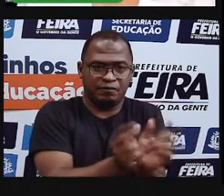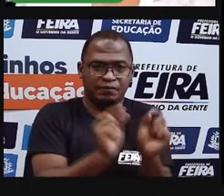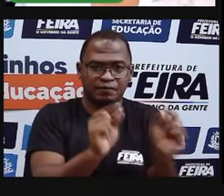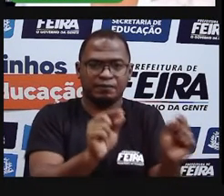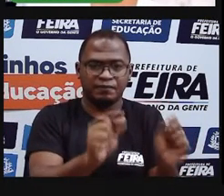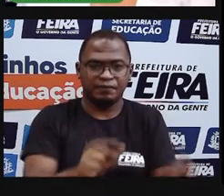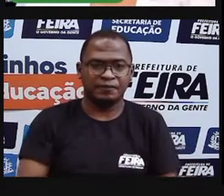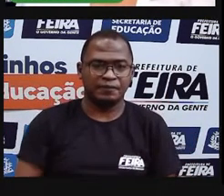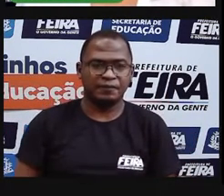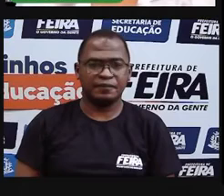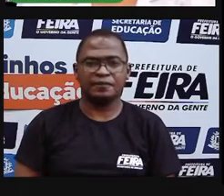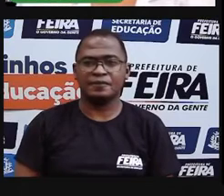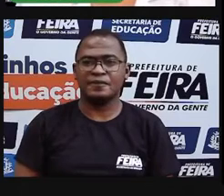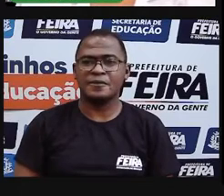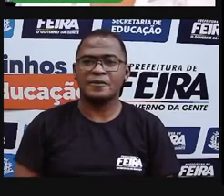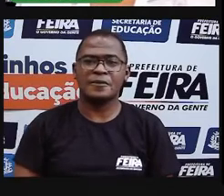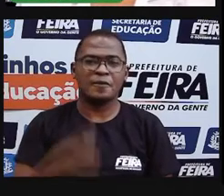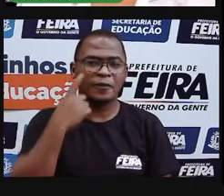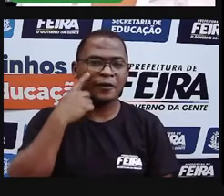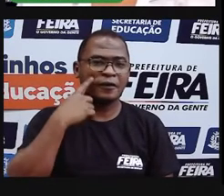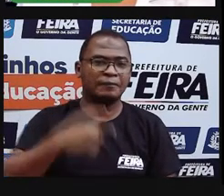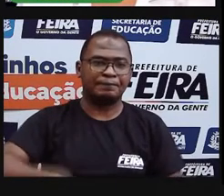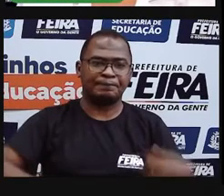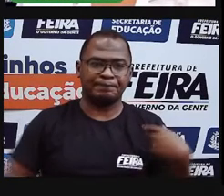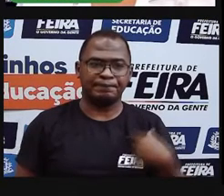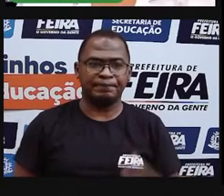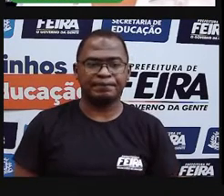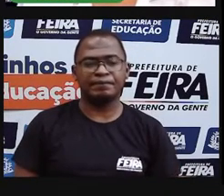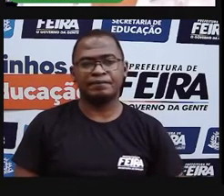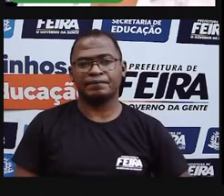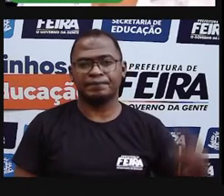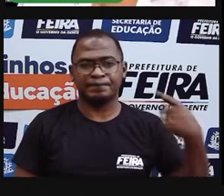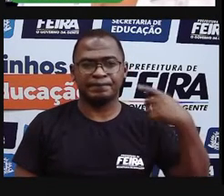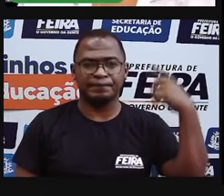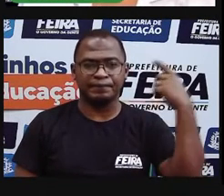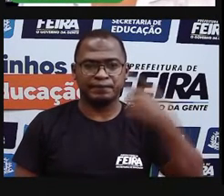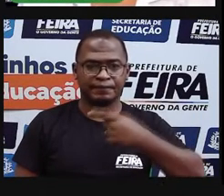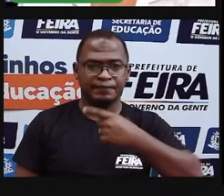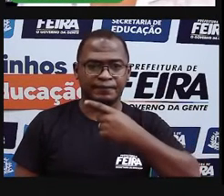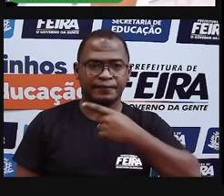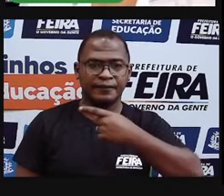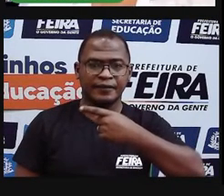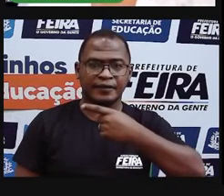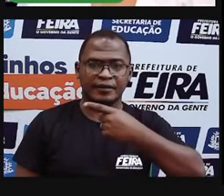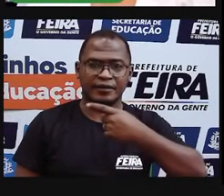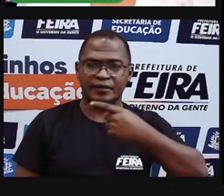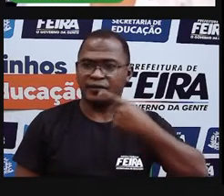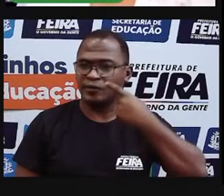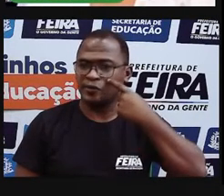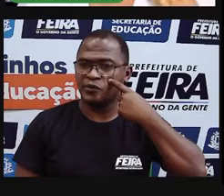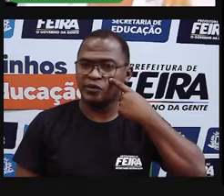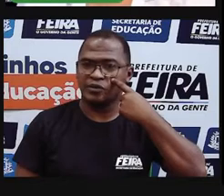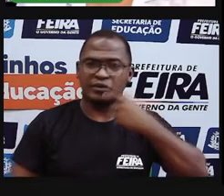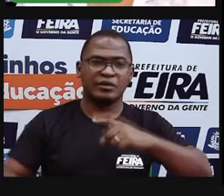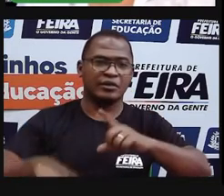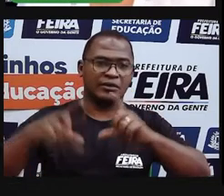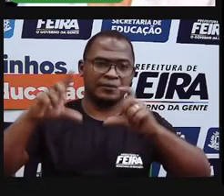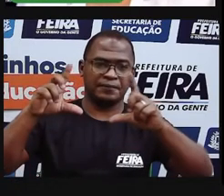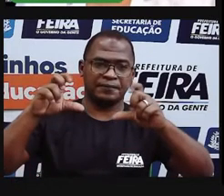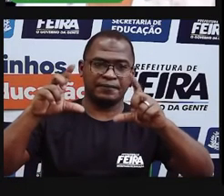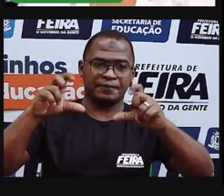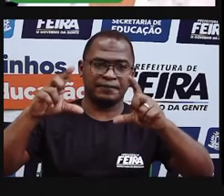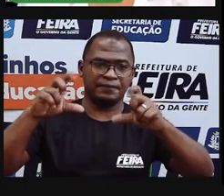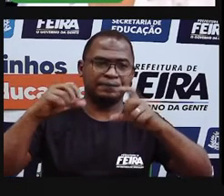Aqui a gente traz, né, essa imagem que é uma imagem, assim, muito significativa. Diz muito